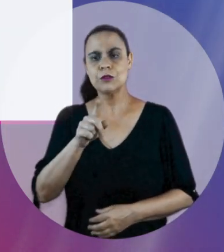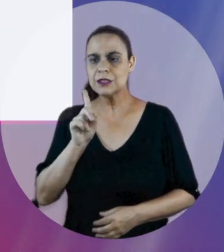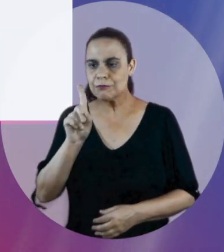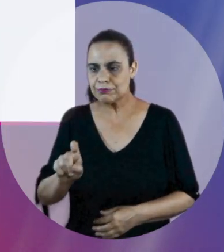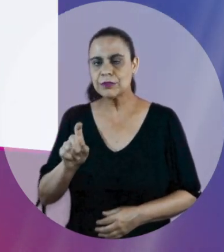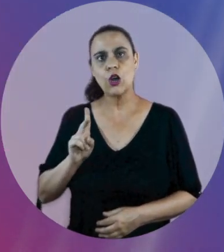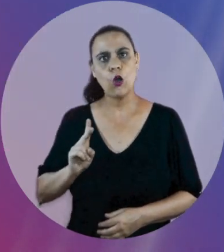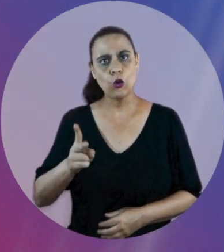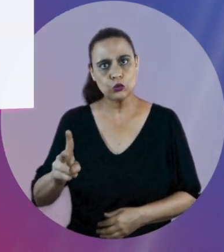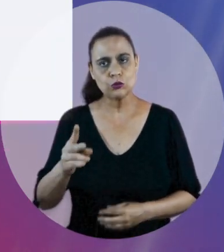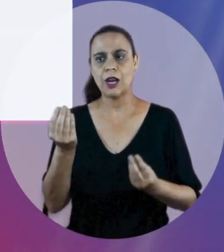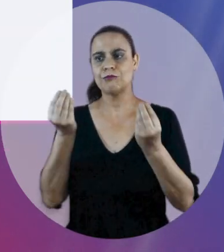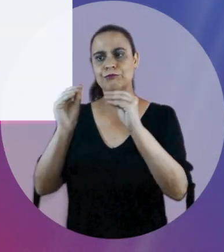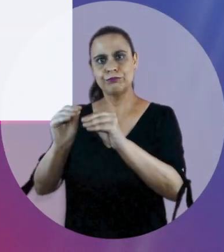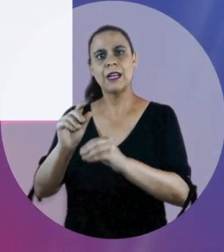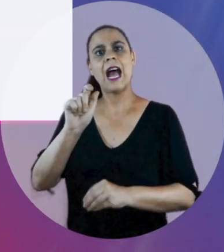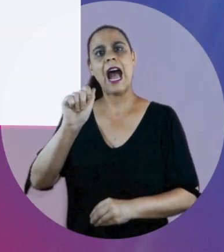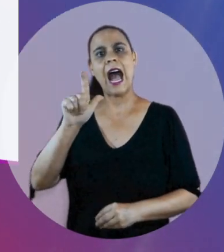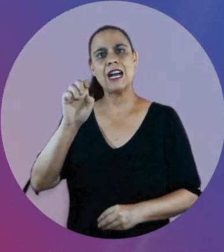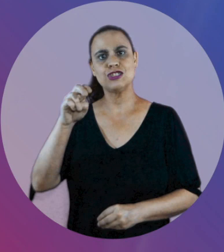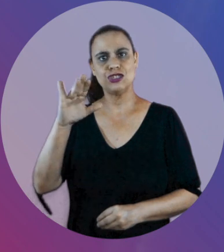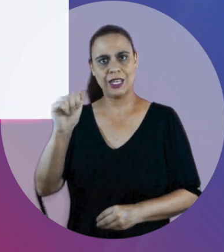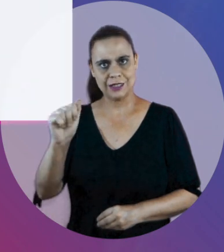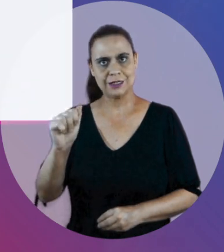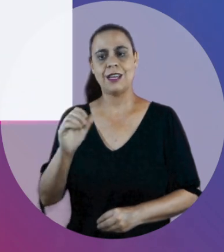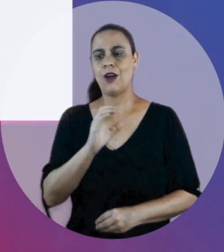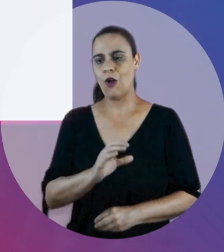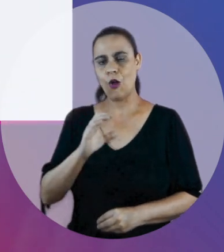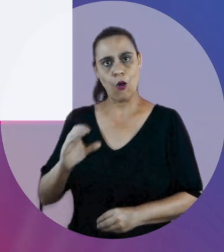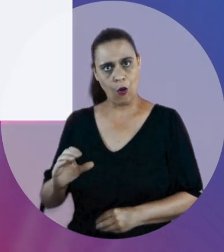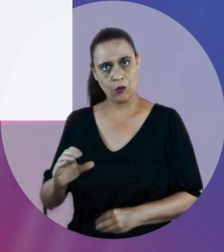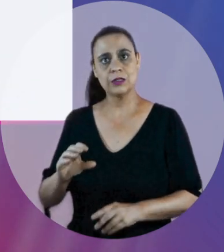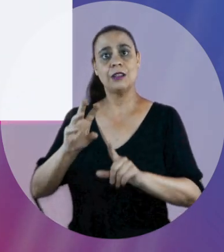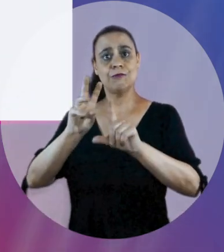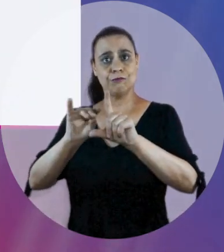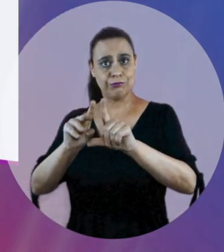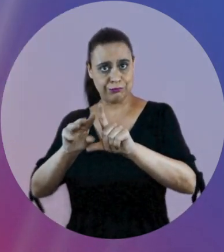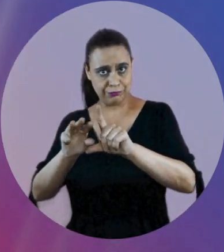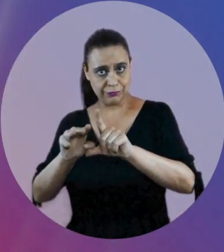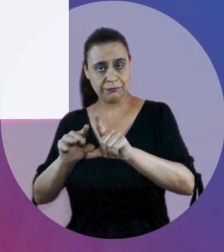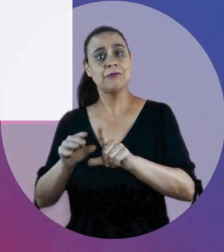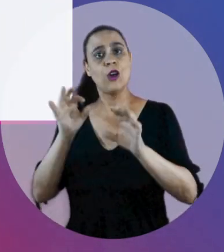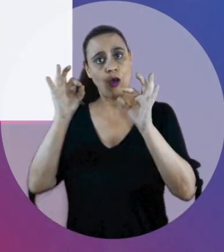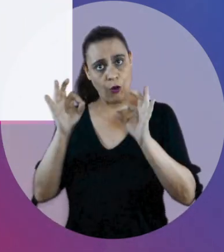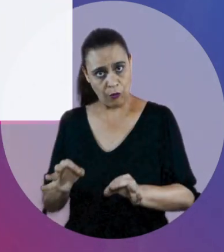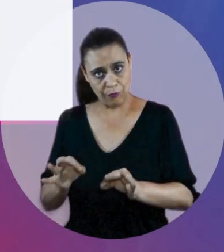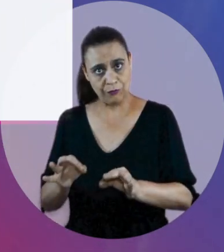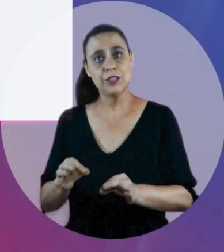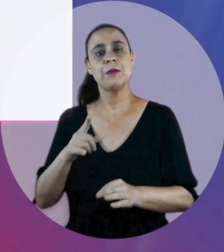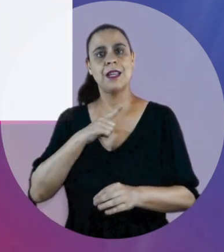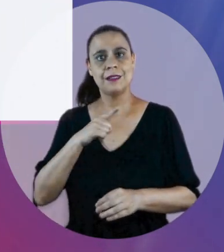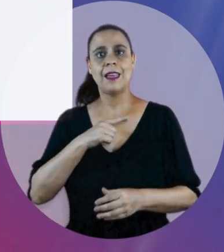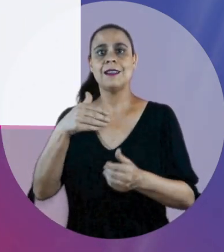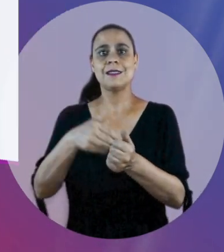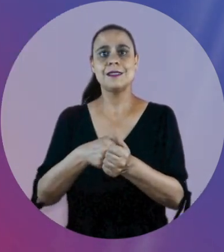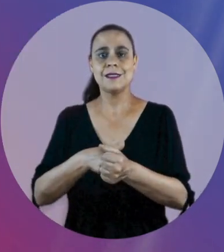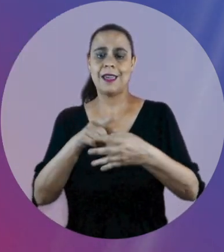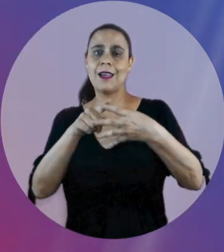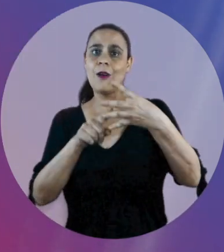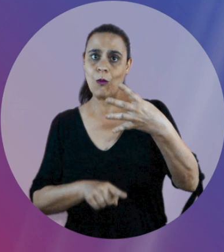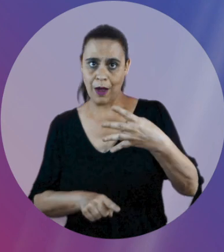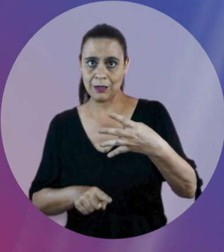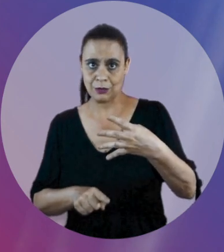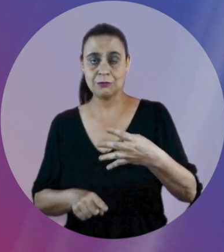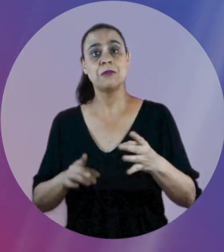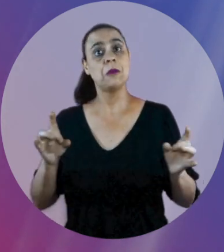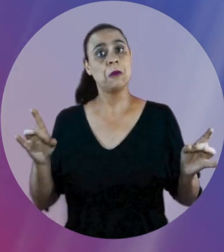sua agência, sua conta, faz a validação digital e informa sua senha de quatro dígitos. Ao